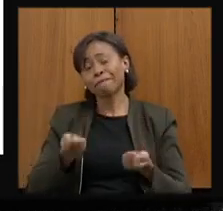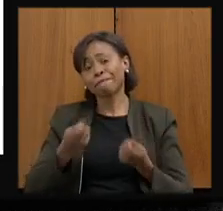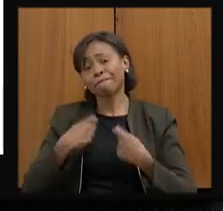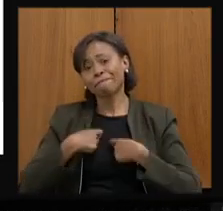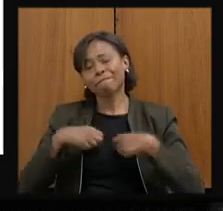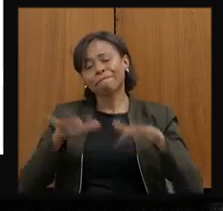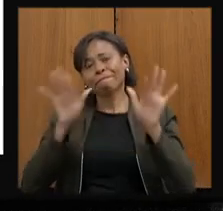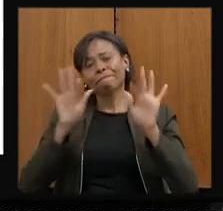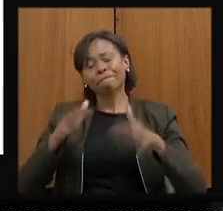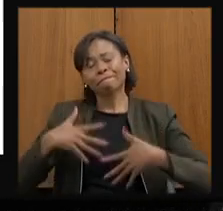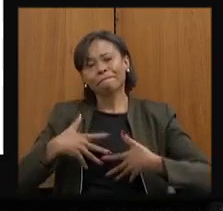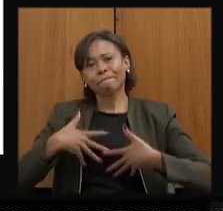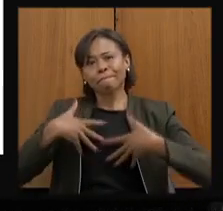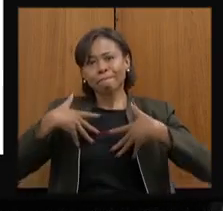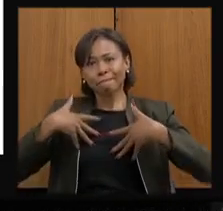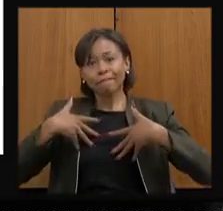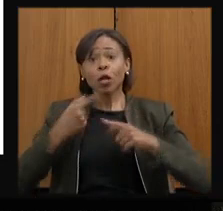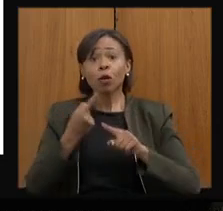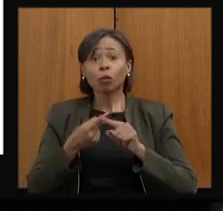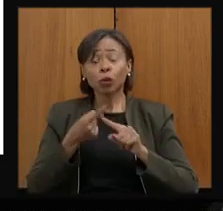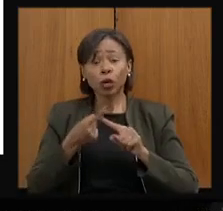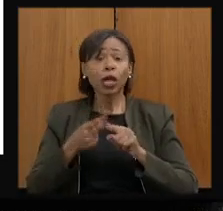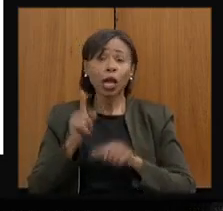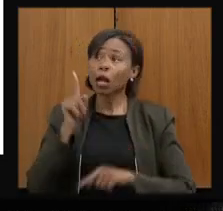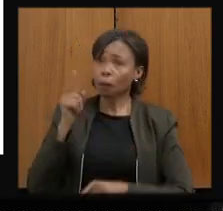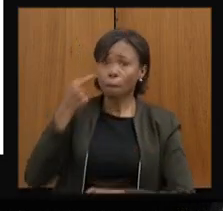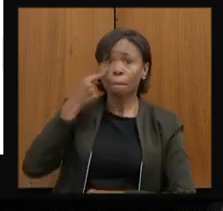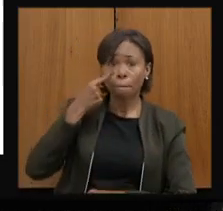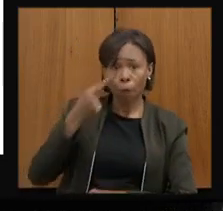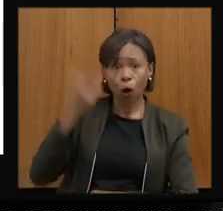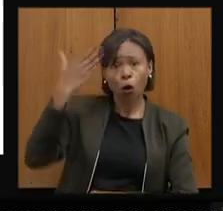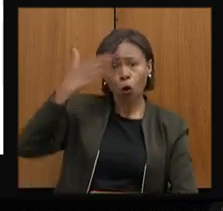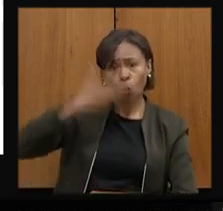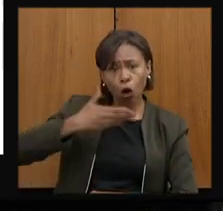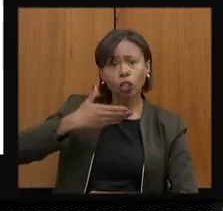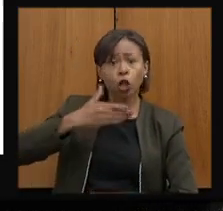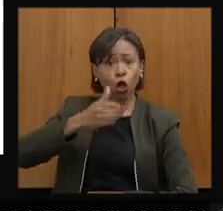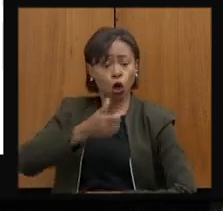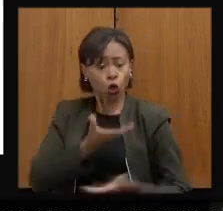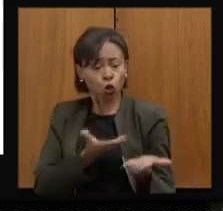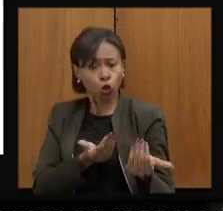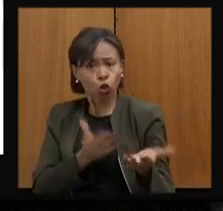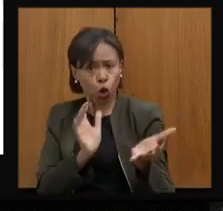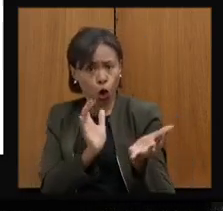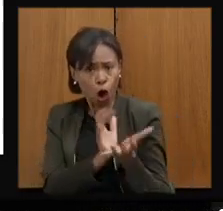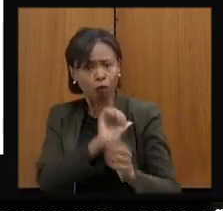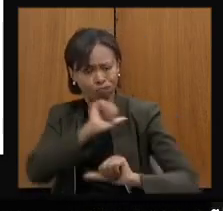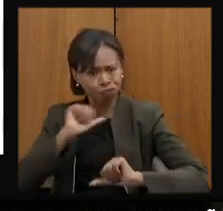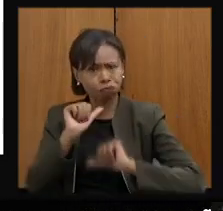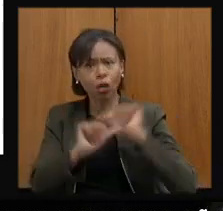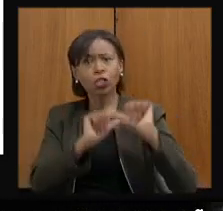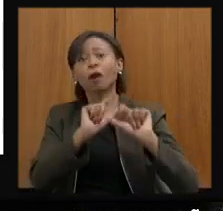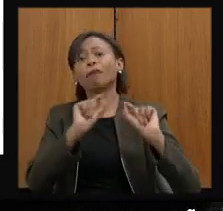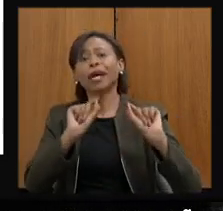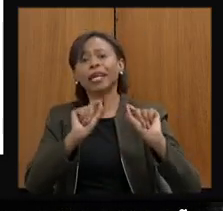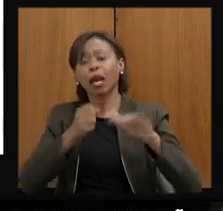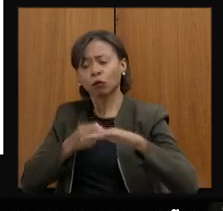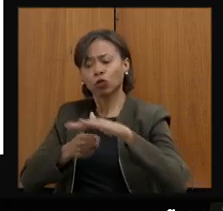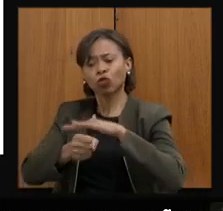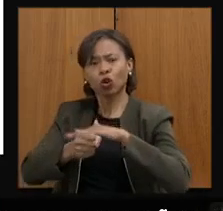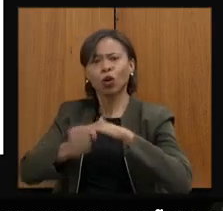orgulho também, porque temos aí certamente a transformação do nosso jovem, tendo um encaminhamento para o setor